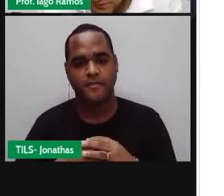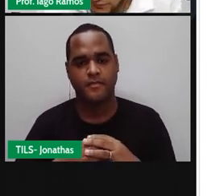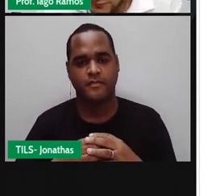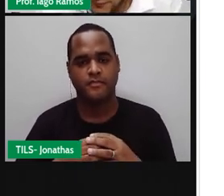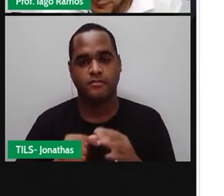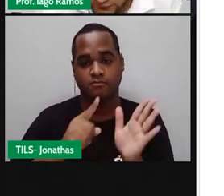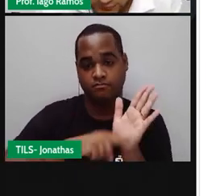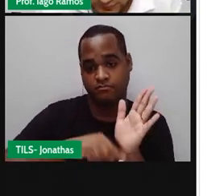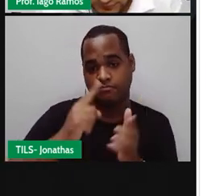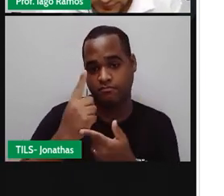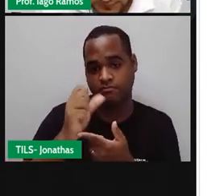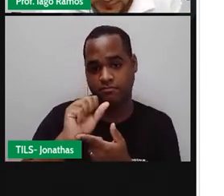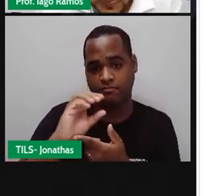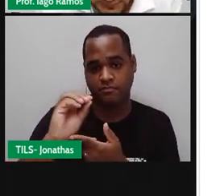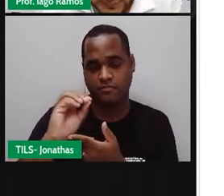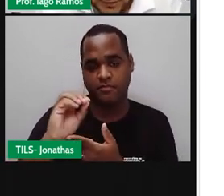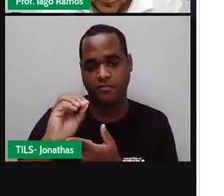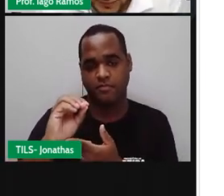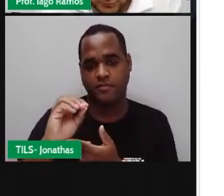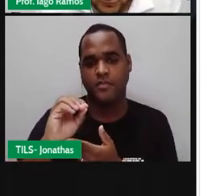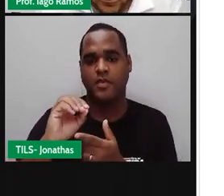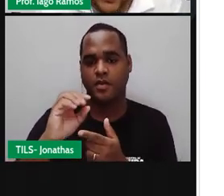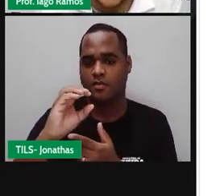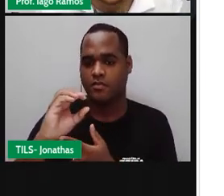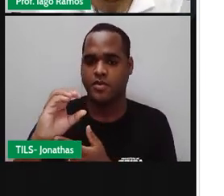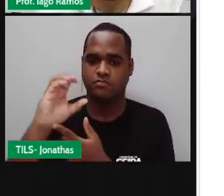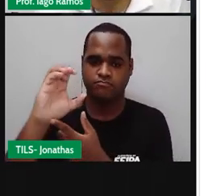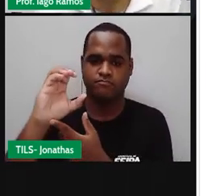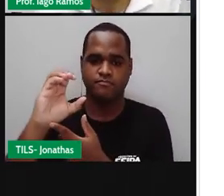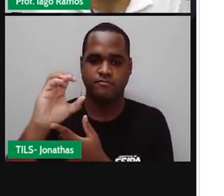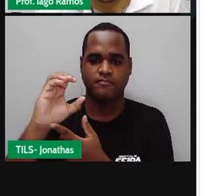Menos 180 graus Celsius.